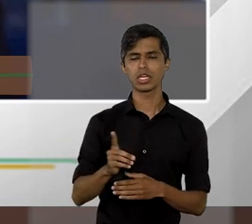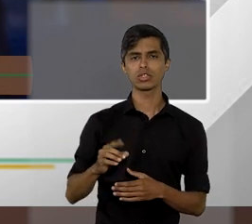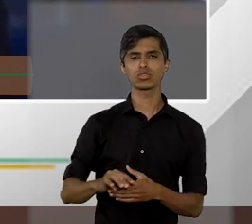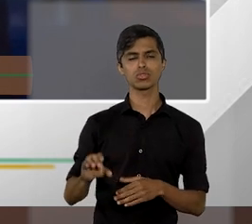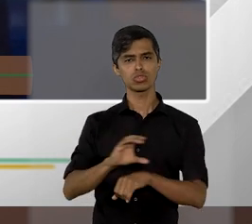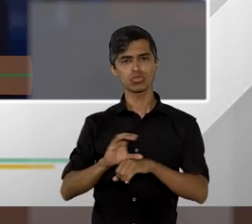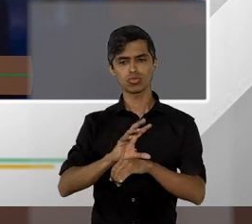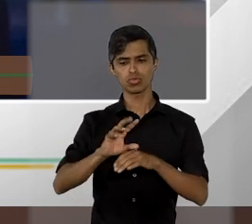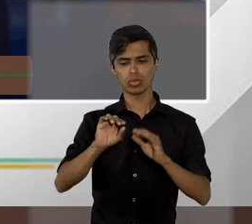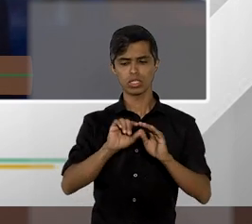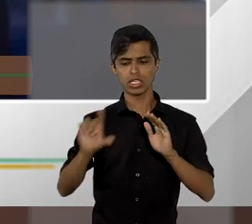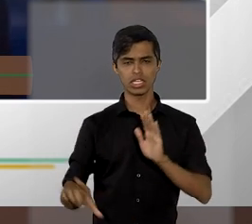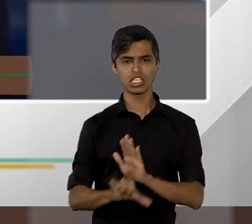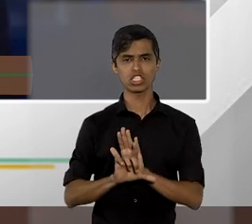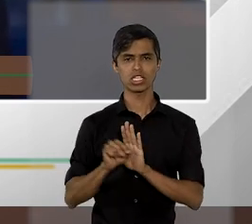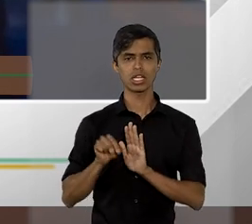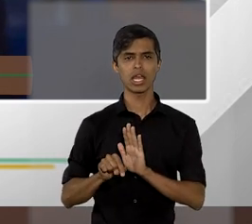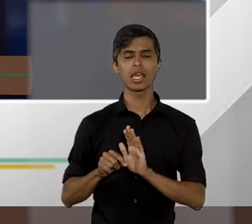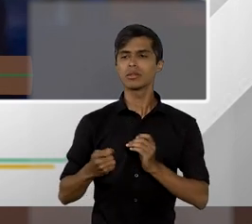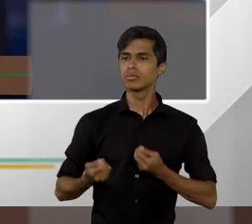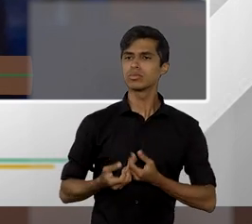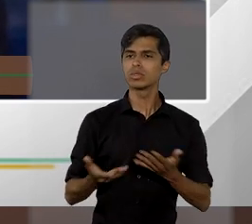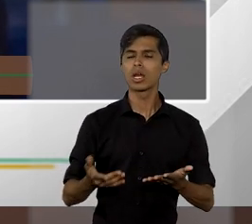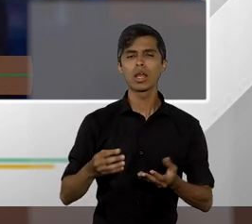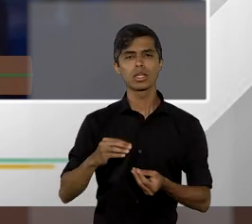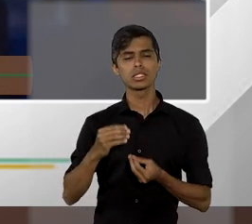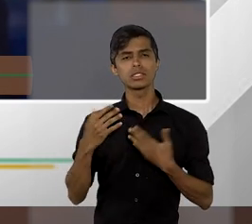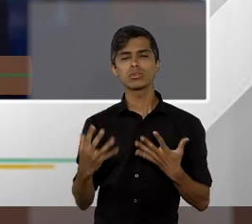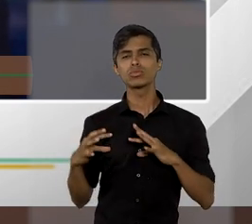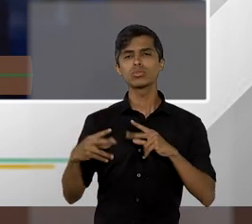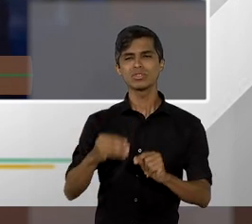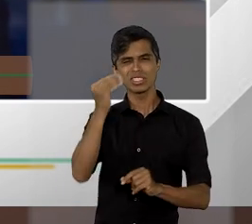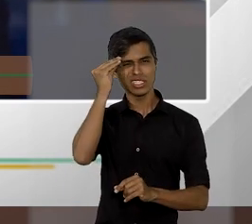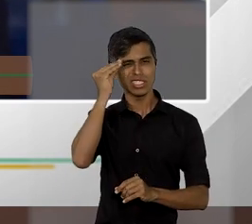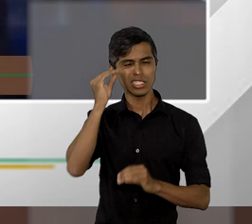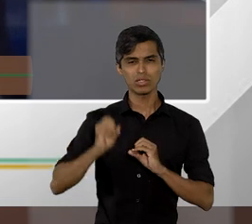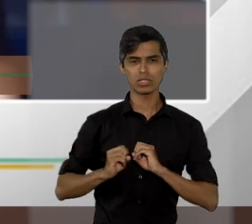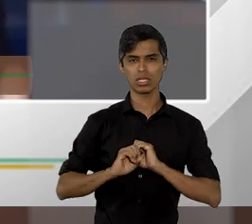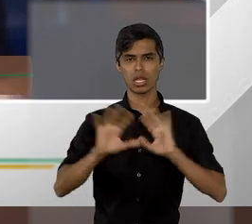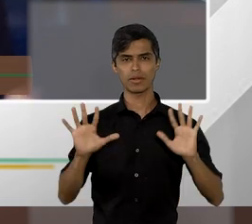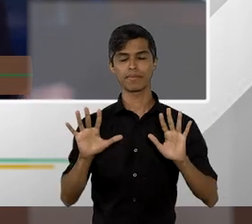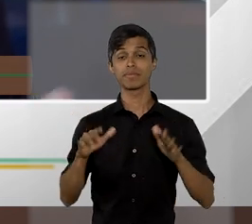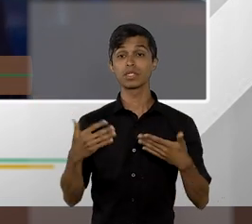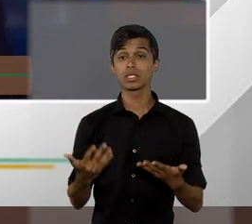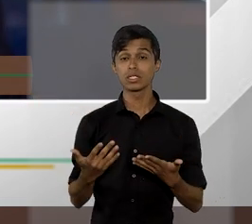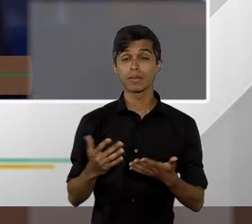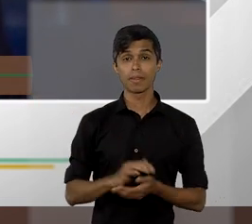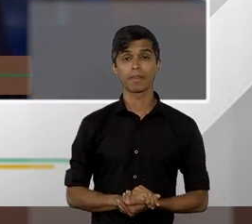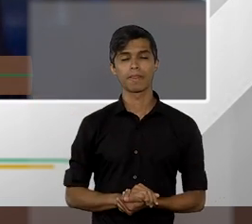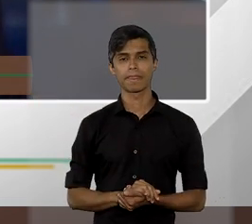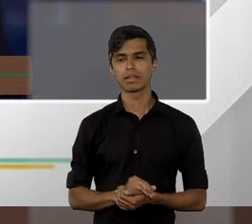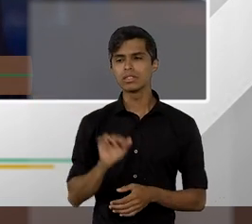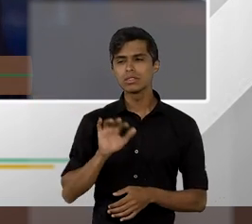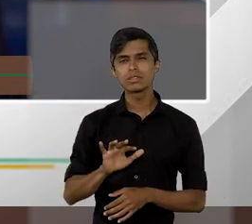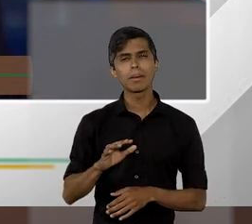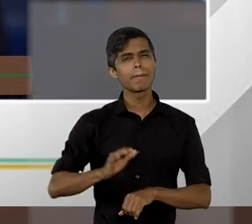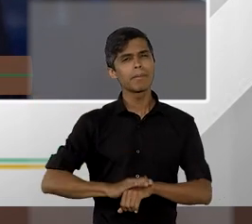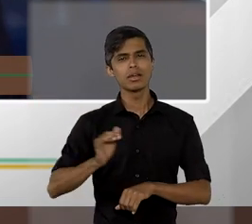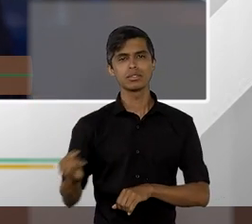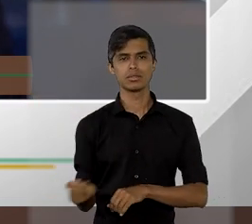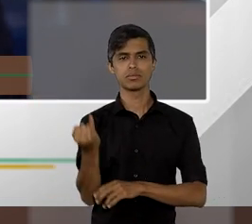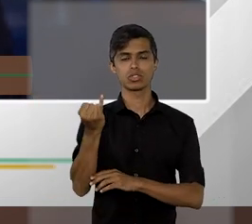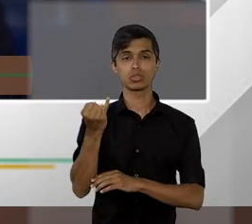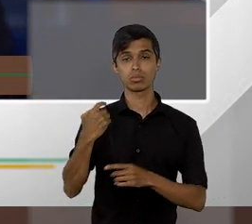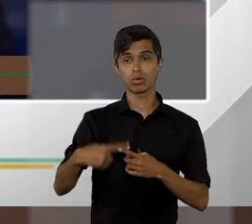para servir de vetor indicativo de conduta para a sociedade, para o jurisdicionado. Então, isso fica cada vez mais importante na